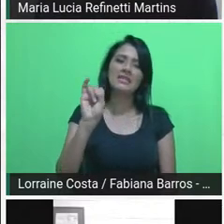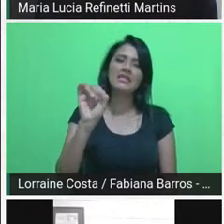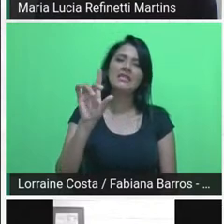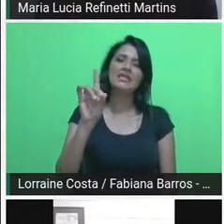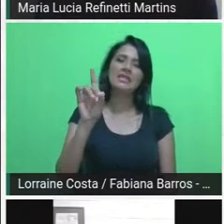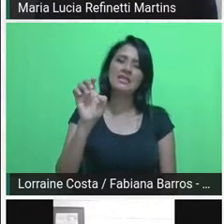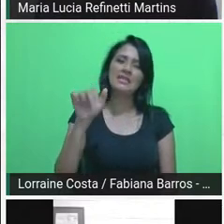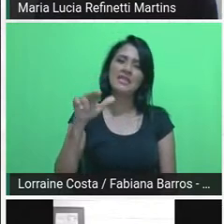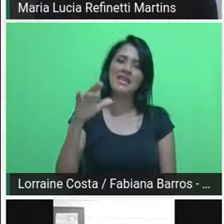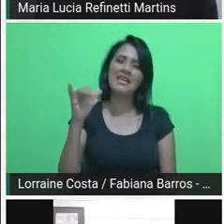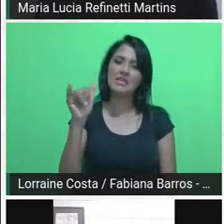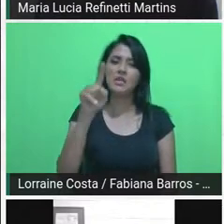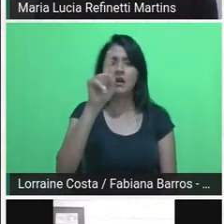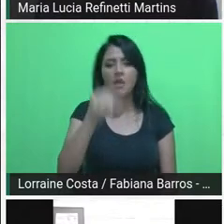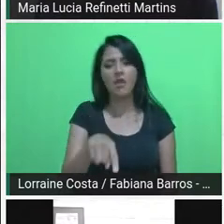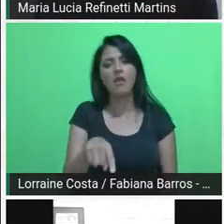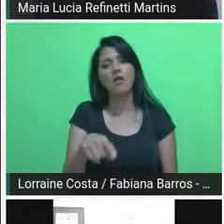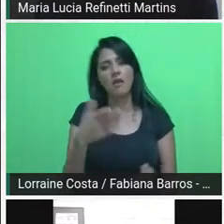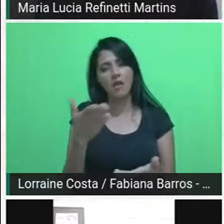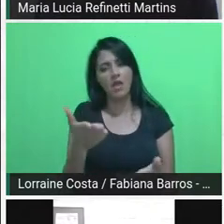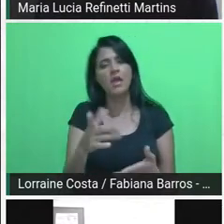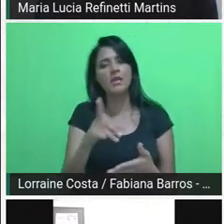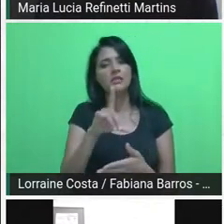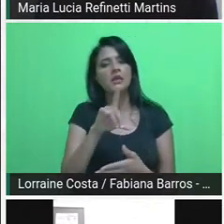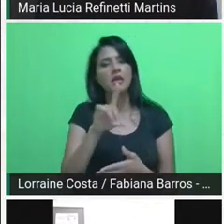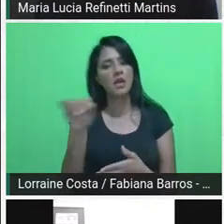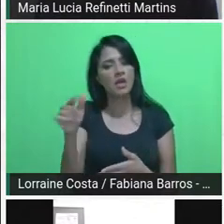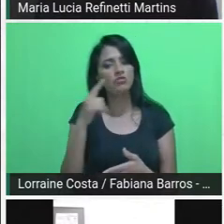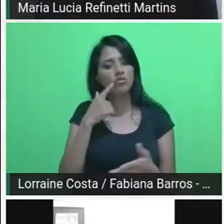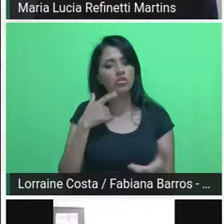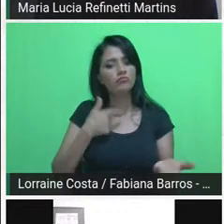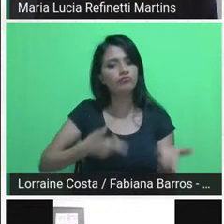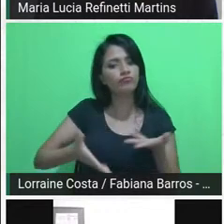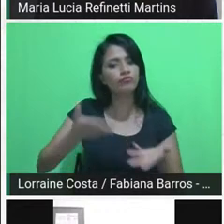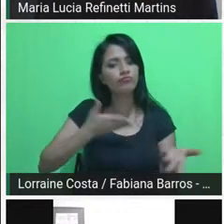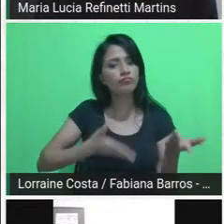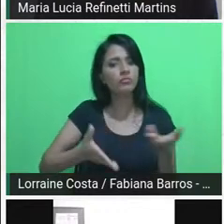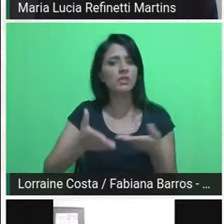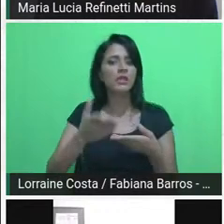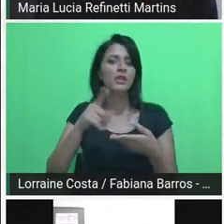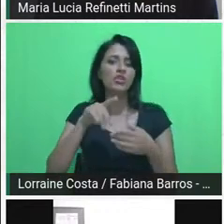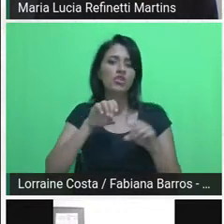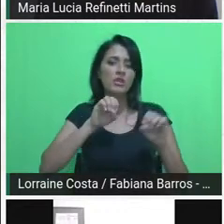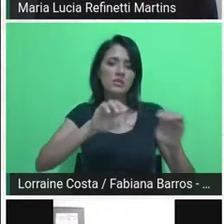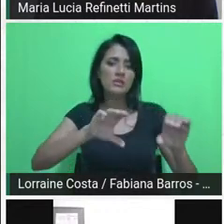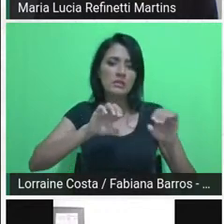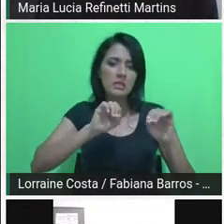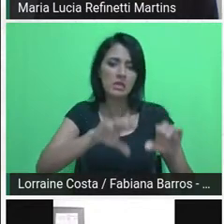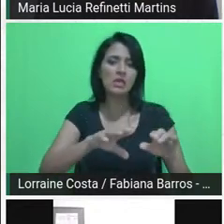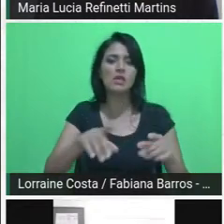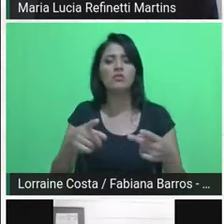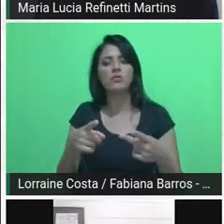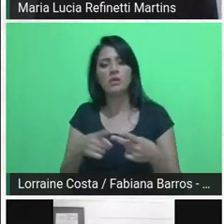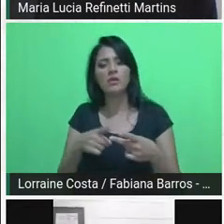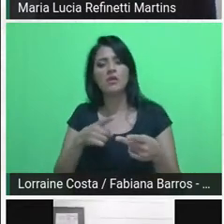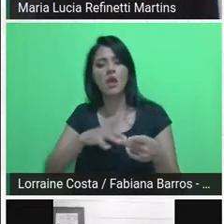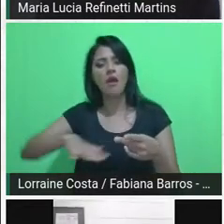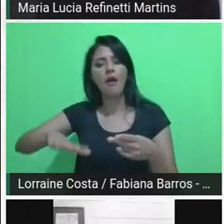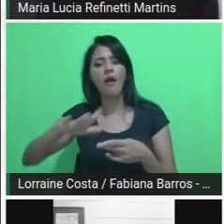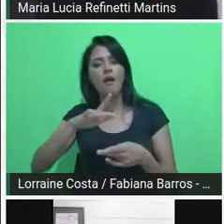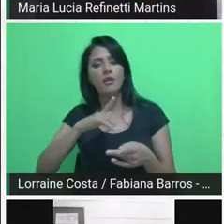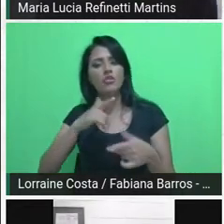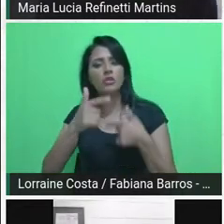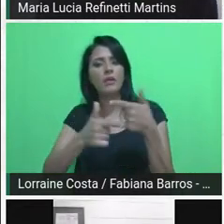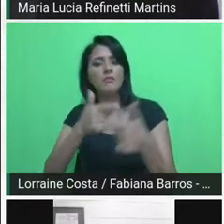essa de articulação entre ensino e mercado de trabalho inserindo